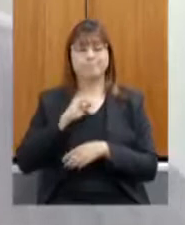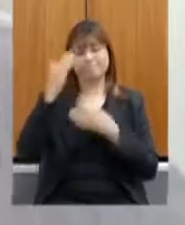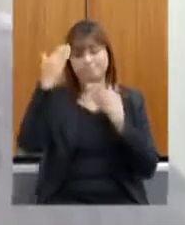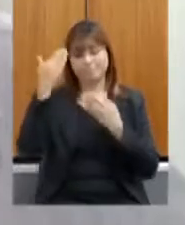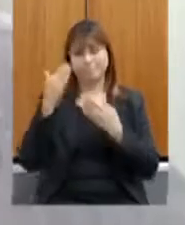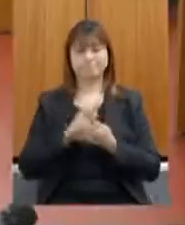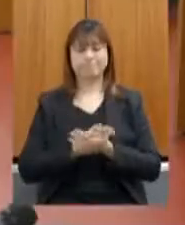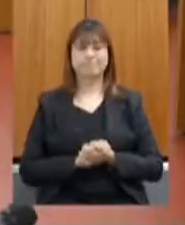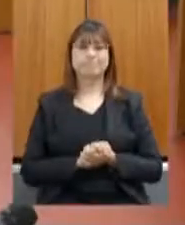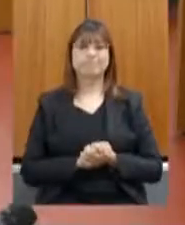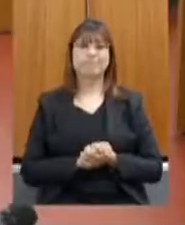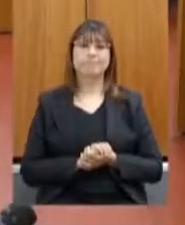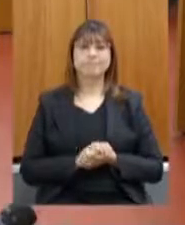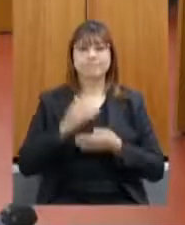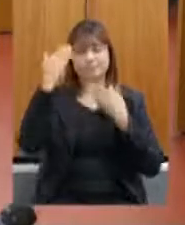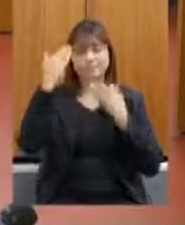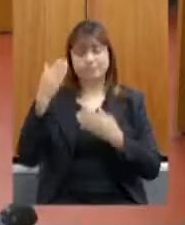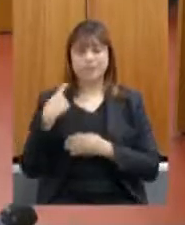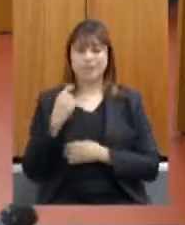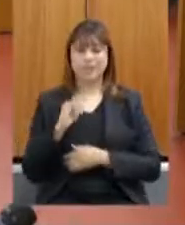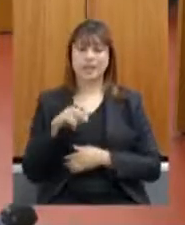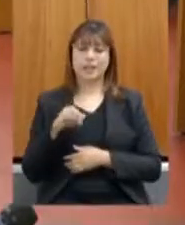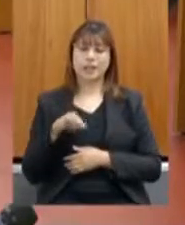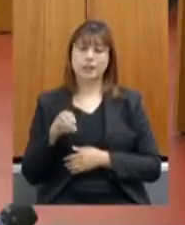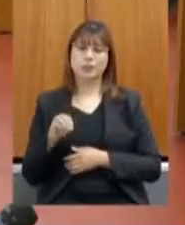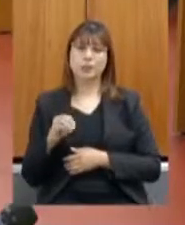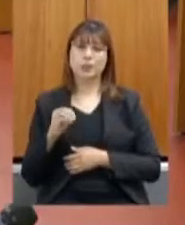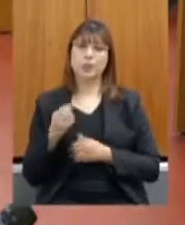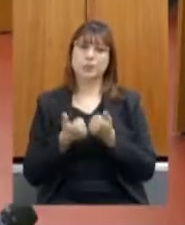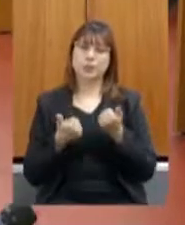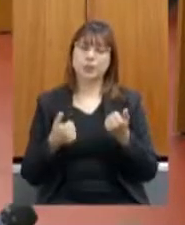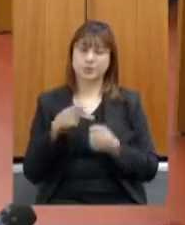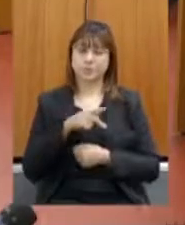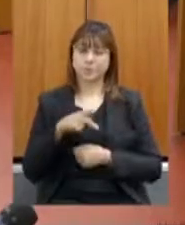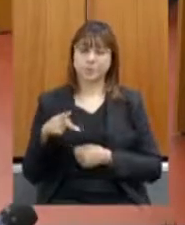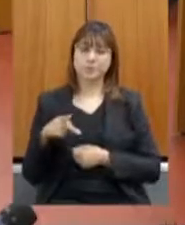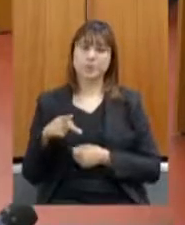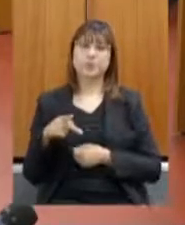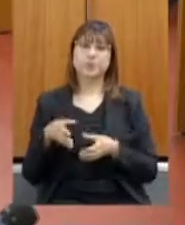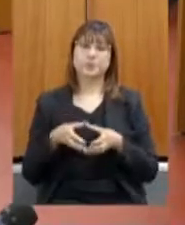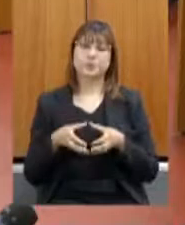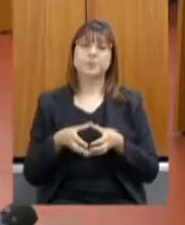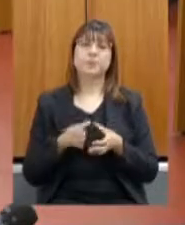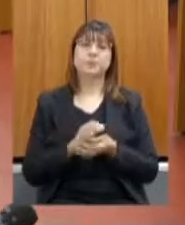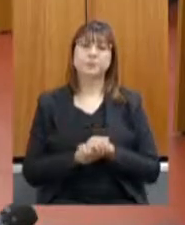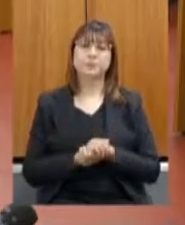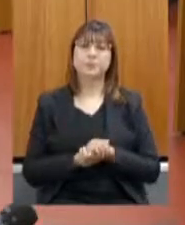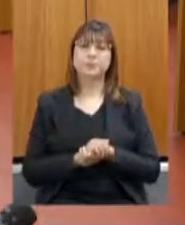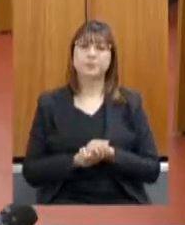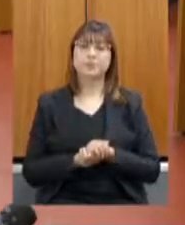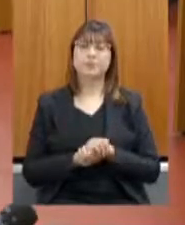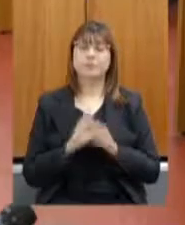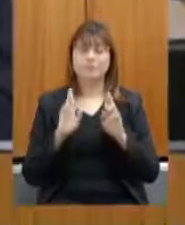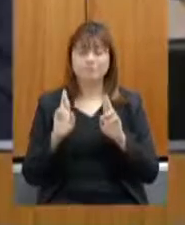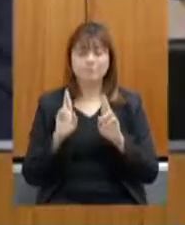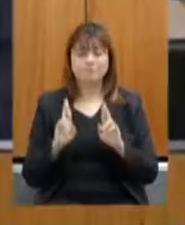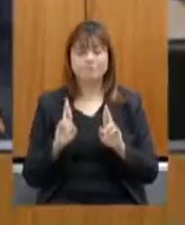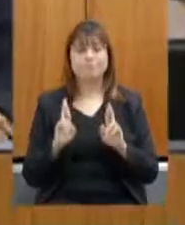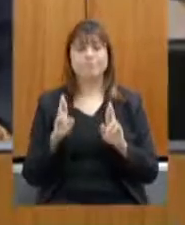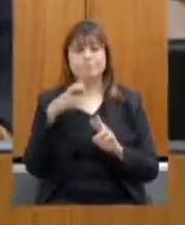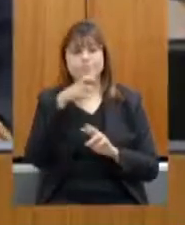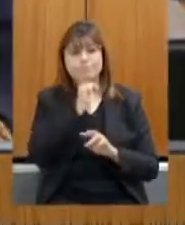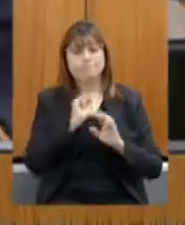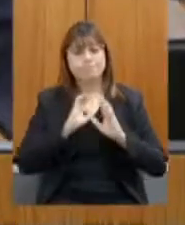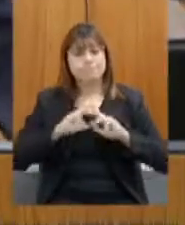muito obrigado deputado Inácio Franco nosso vice-presidente também desejamos aqui pronta recuperação ao presidente Agostinho